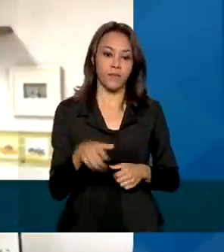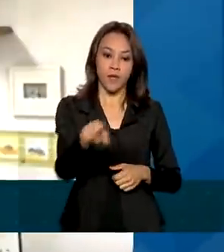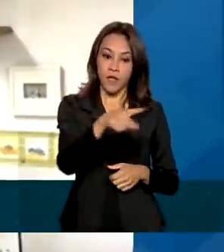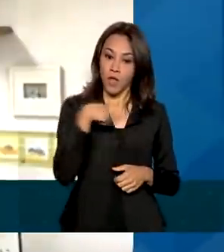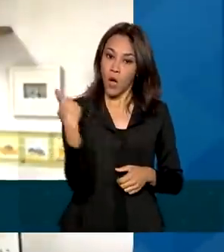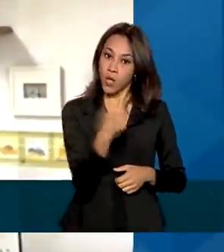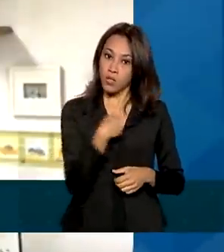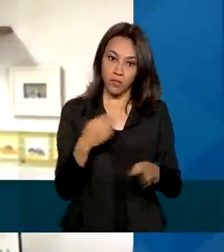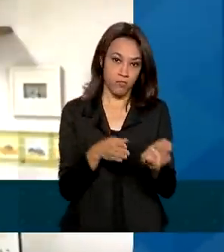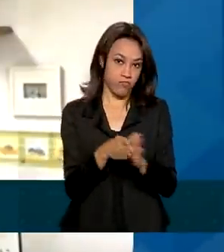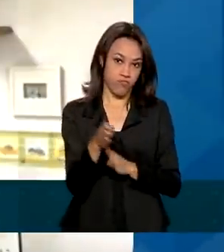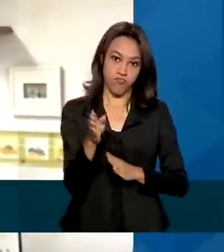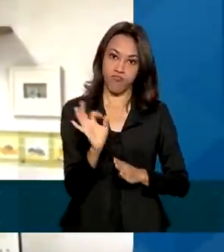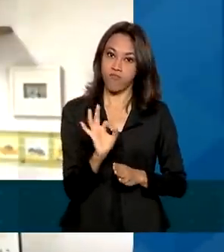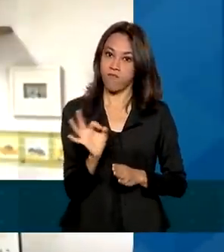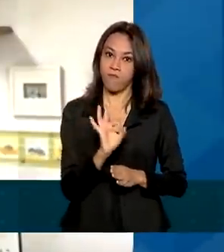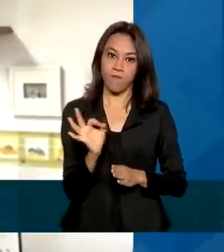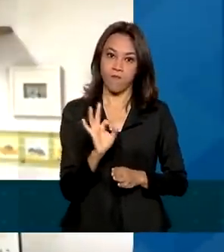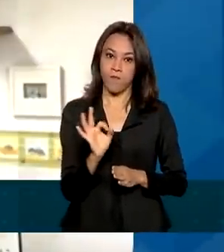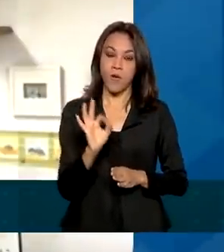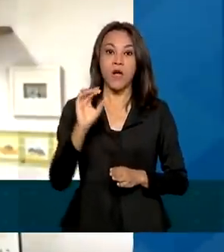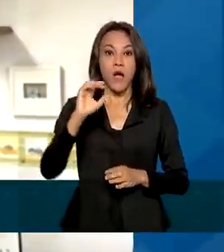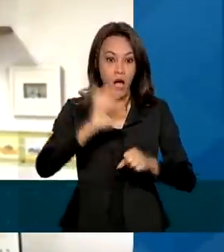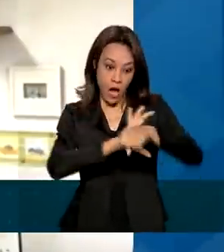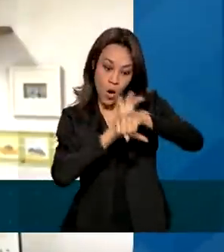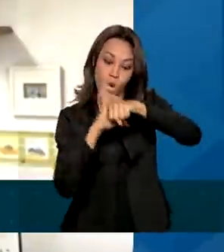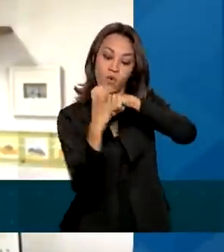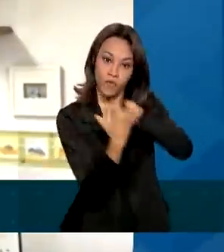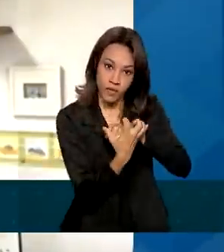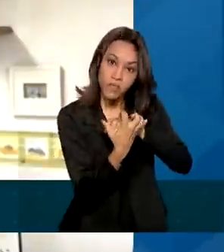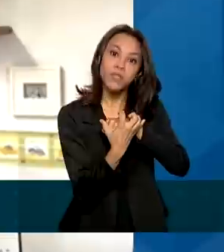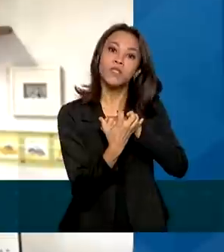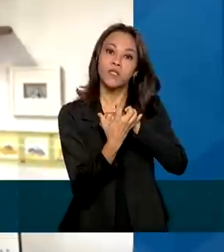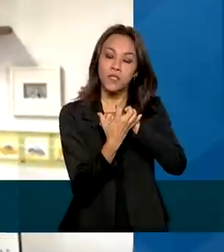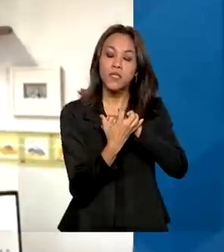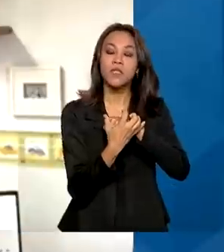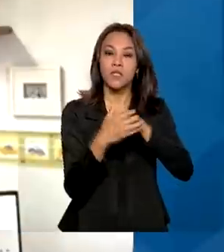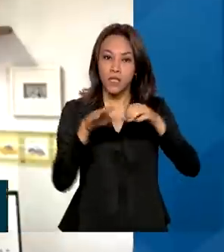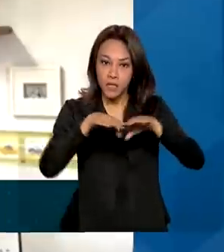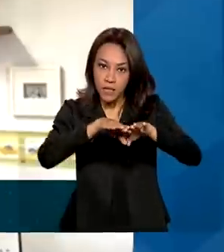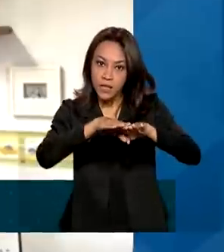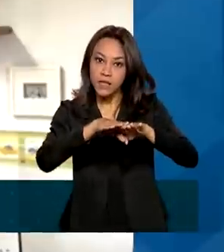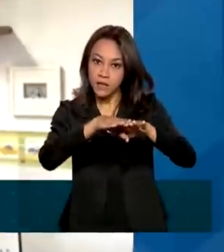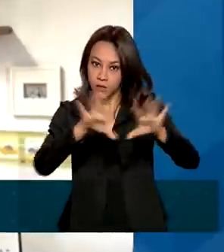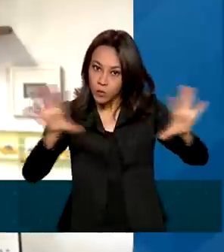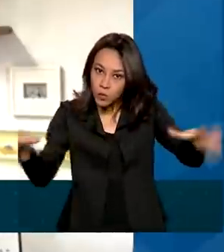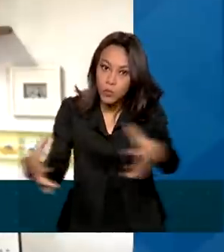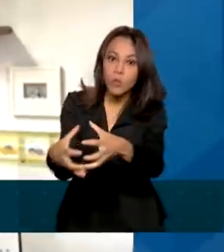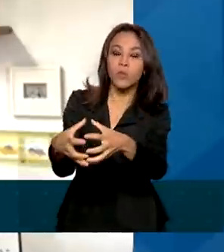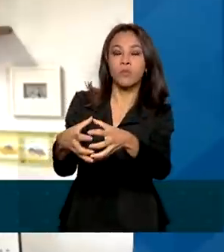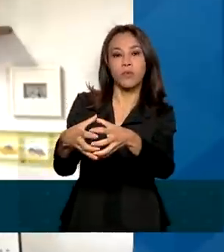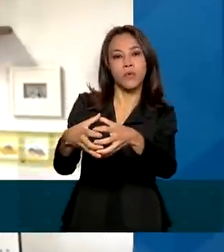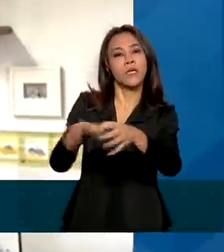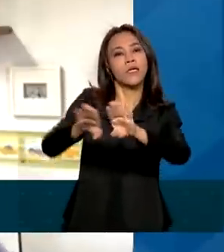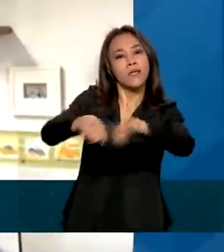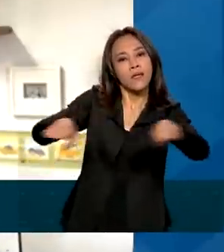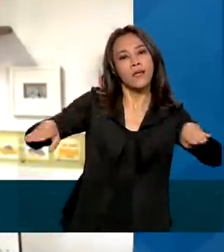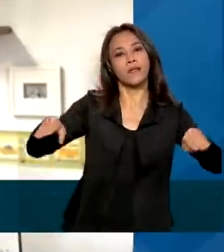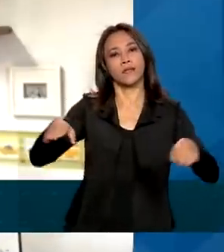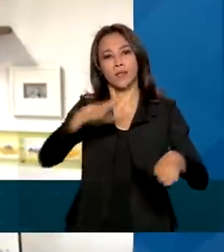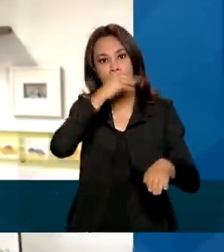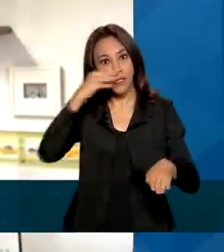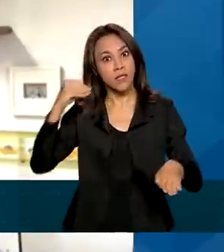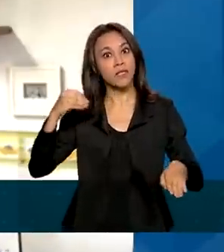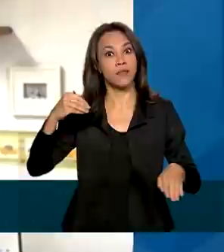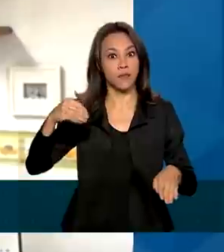nessa faixa etária. Só a Covid-19 nessa população, em especial crianças e adolescentes, mata